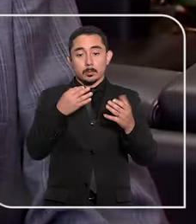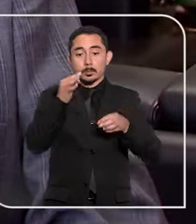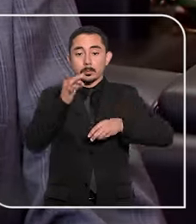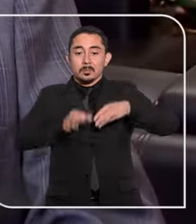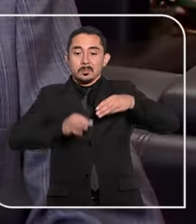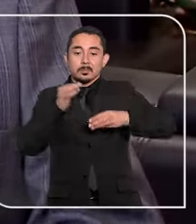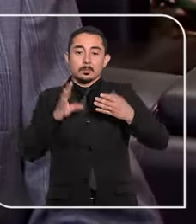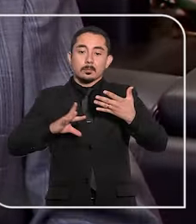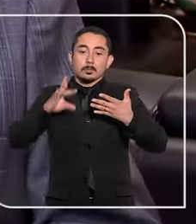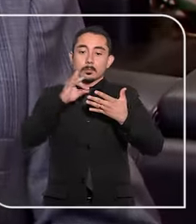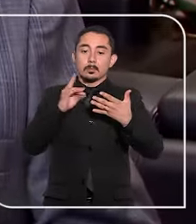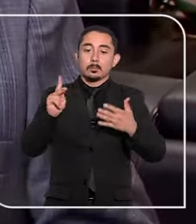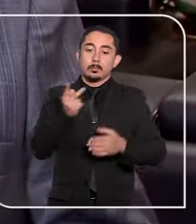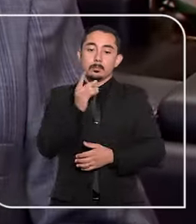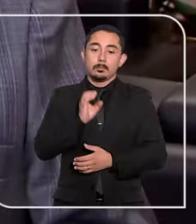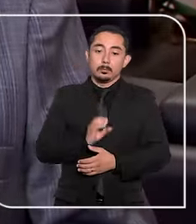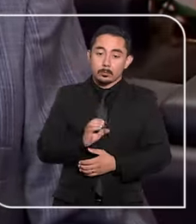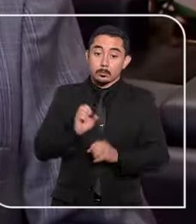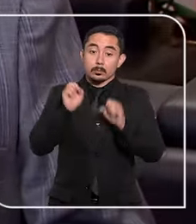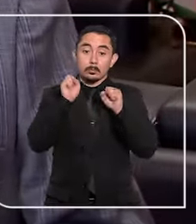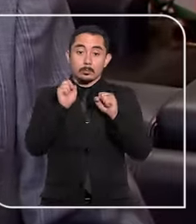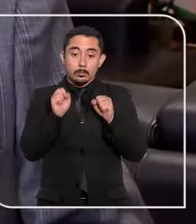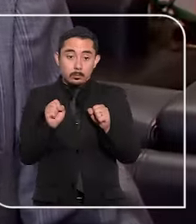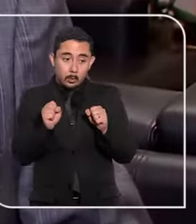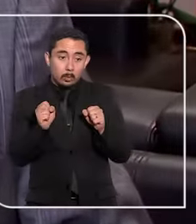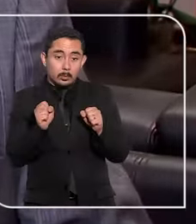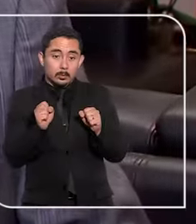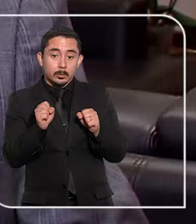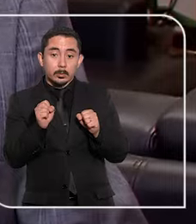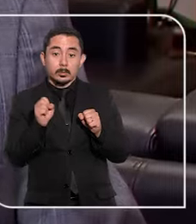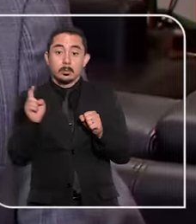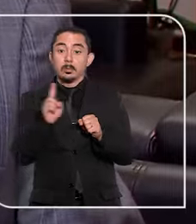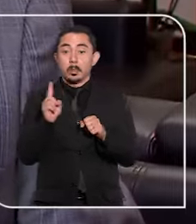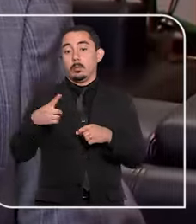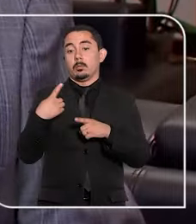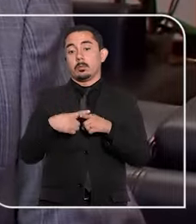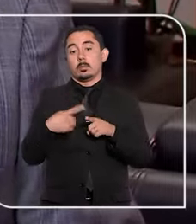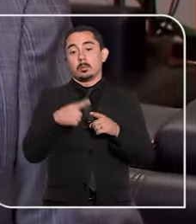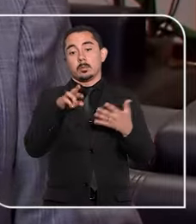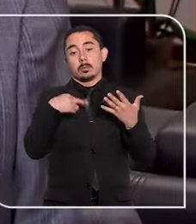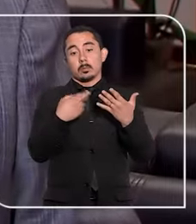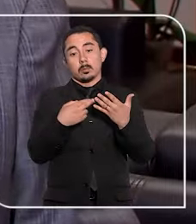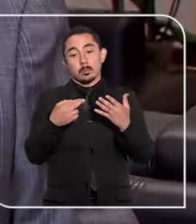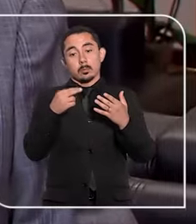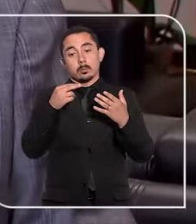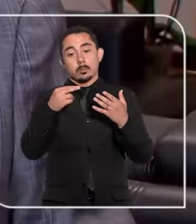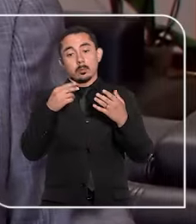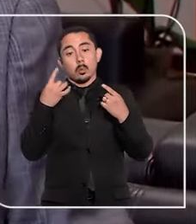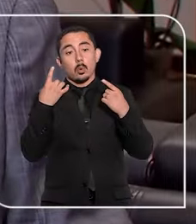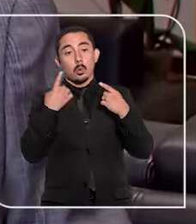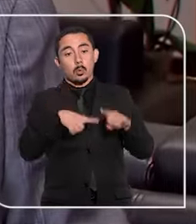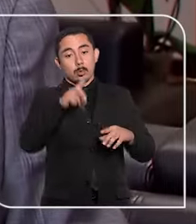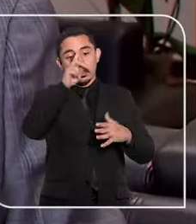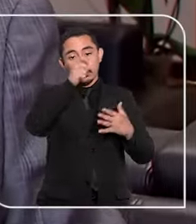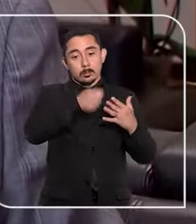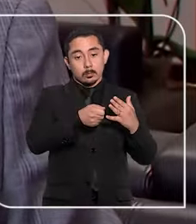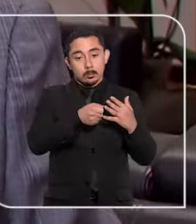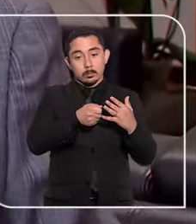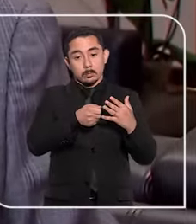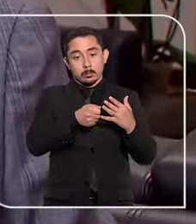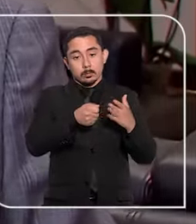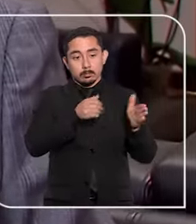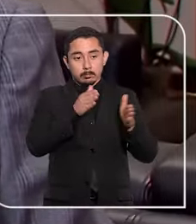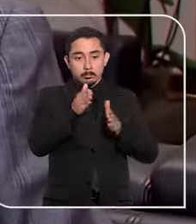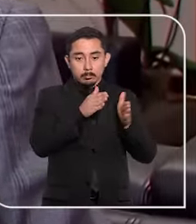ministro Og Fernandes destacou que o abescorpos não poderia ser acolhido porque este recurso não é admitido contra a decisão, que